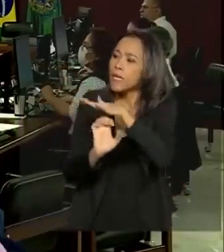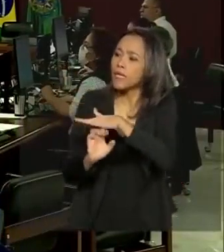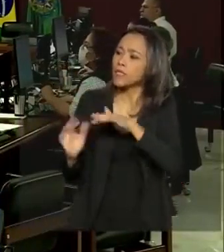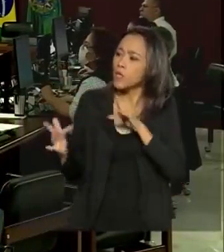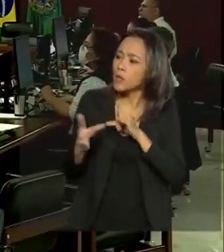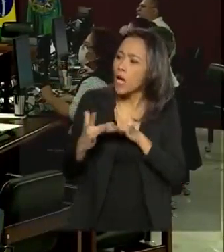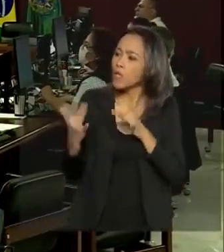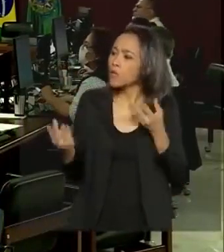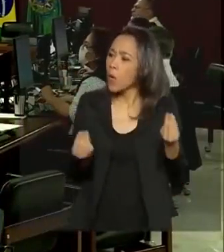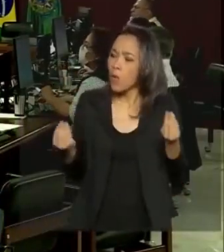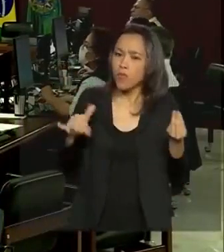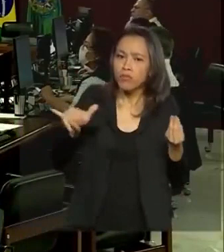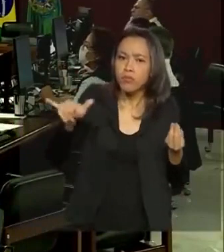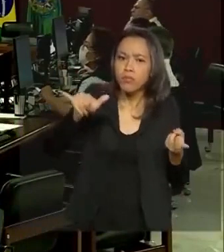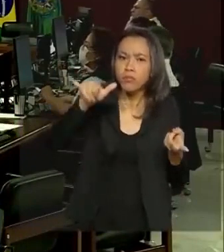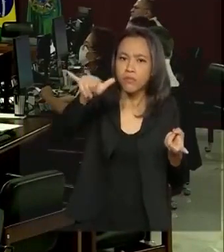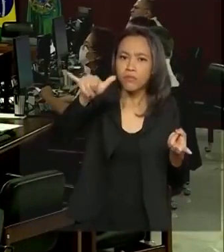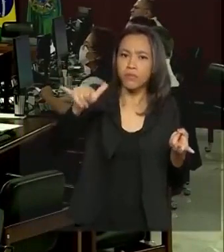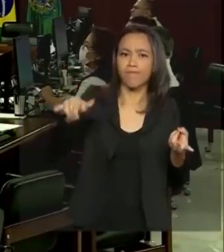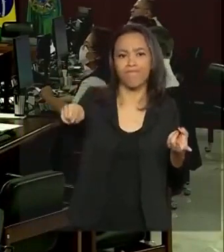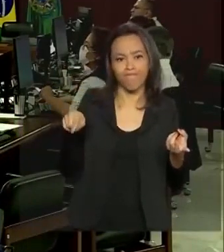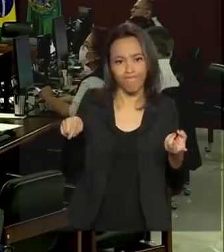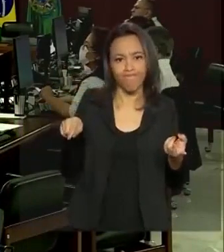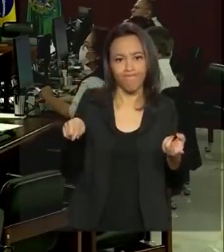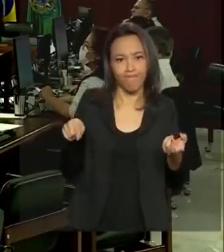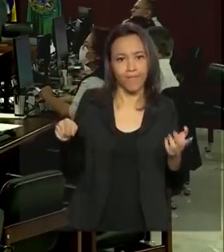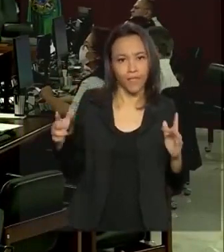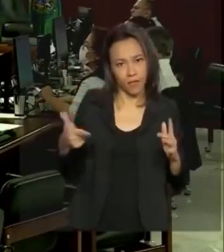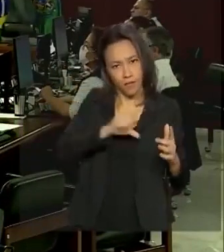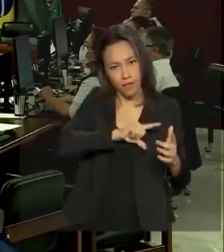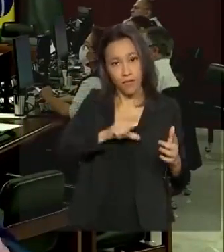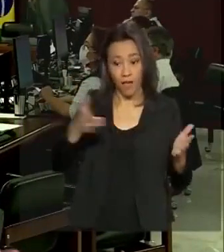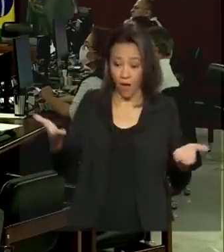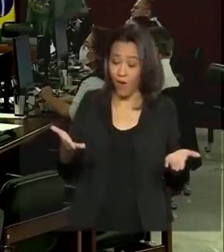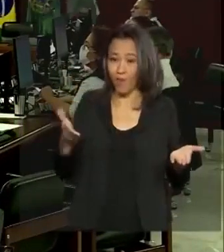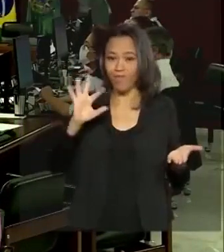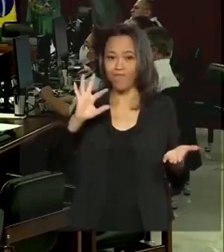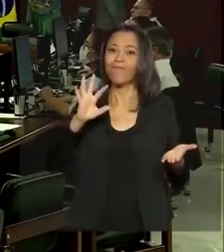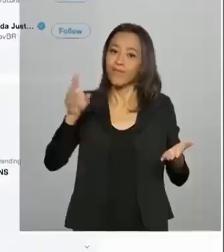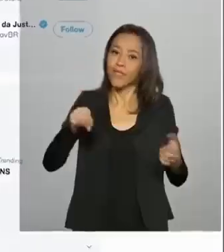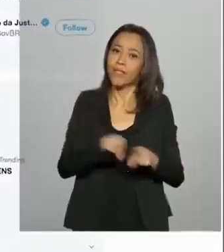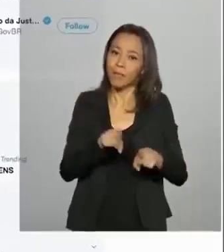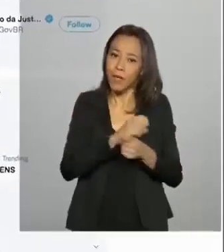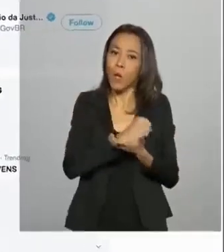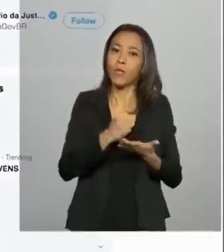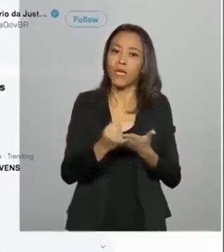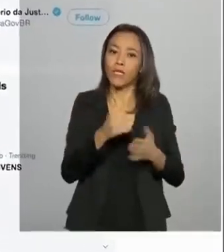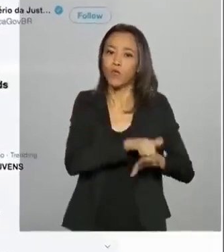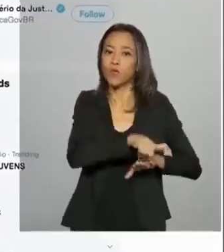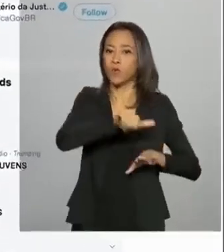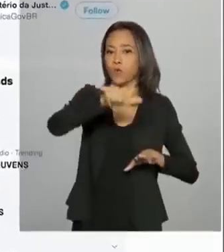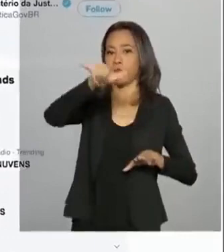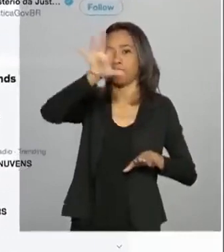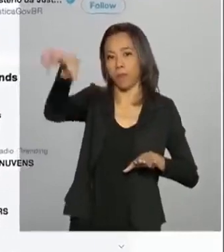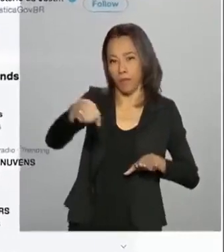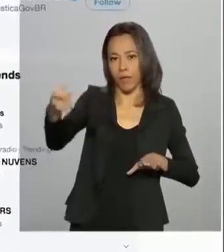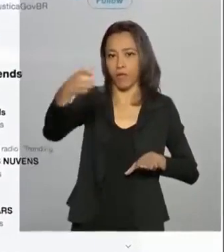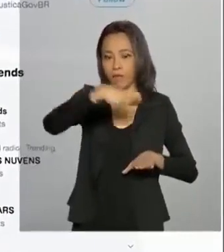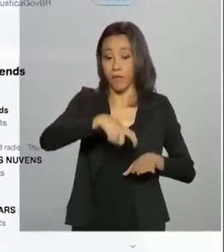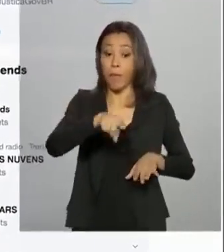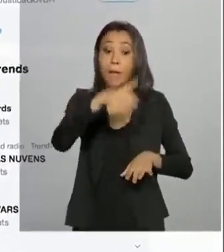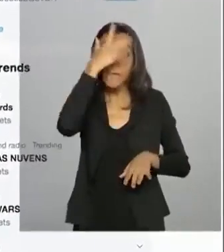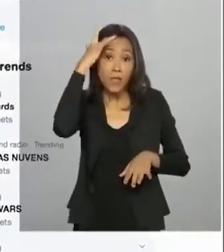comerciais de alguma natureza e agora sobretudo com voos fretados. Brasileiros que estão no exterior e